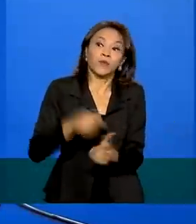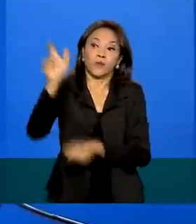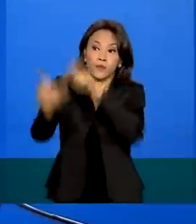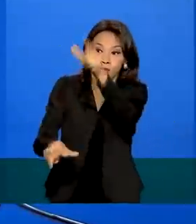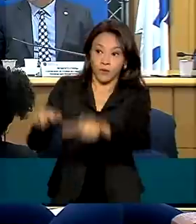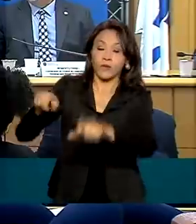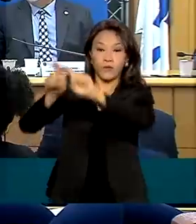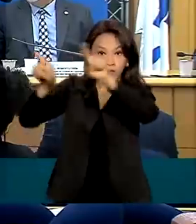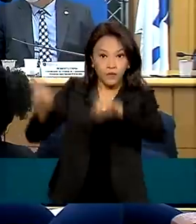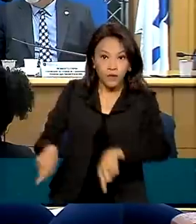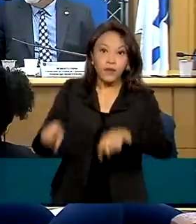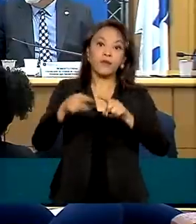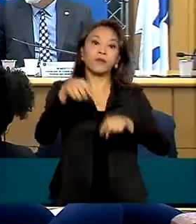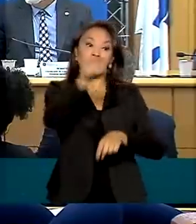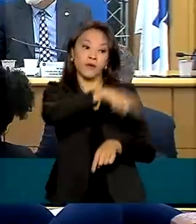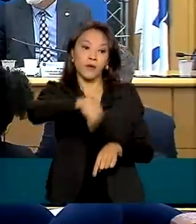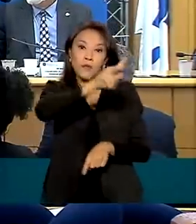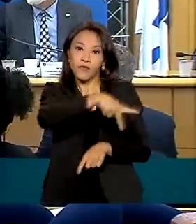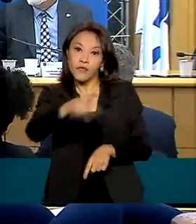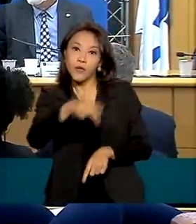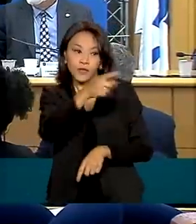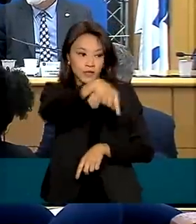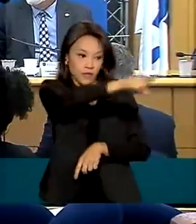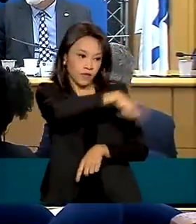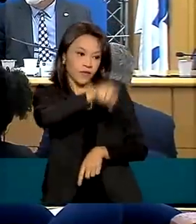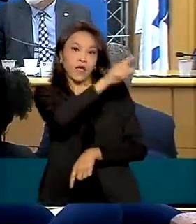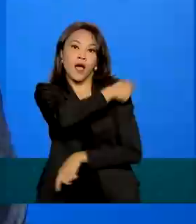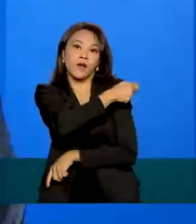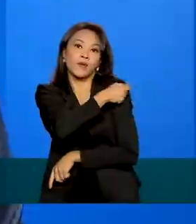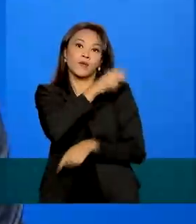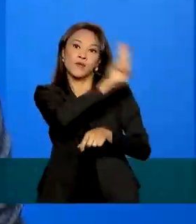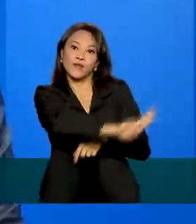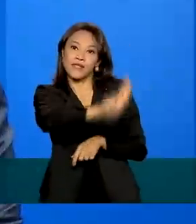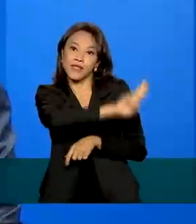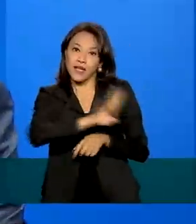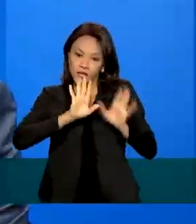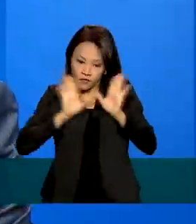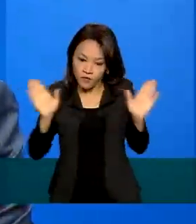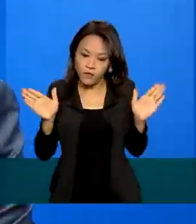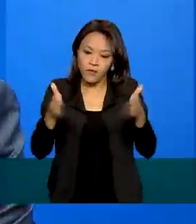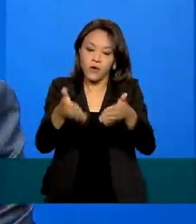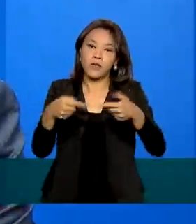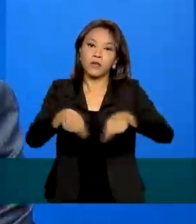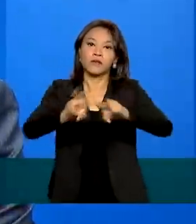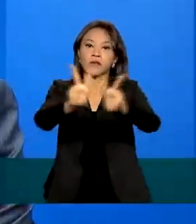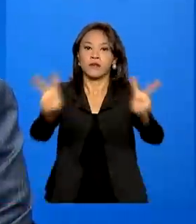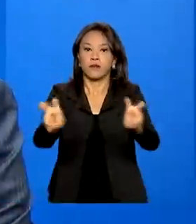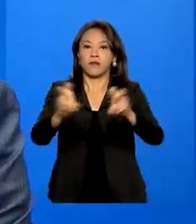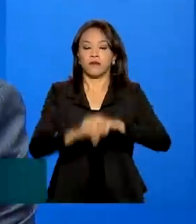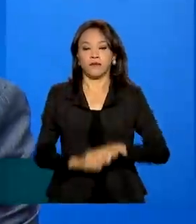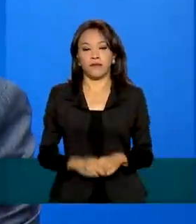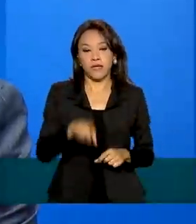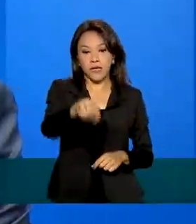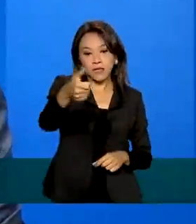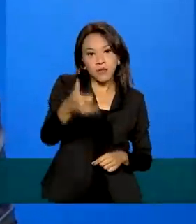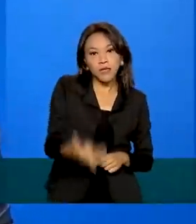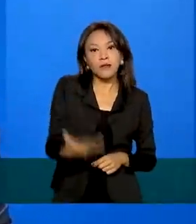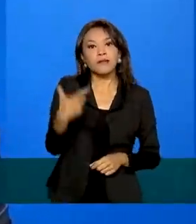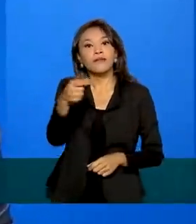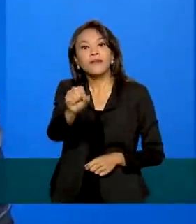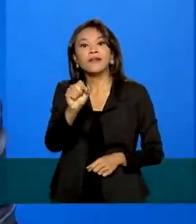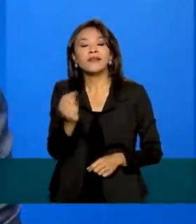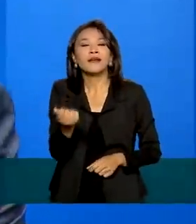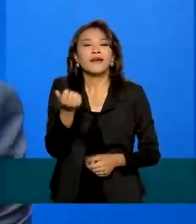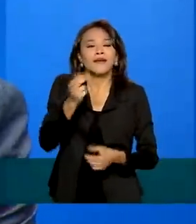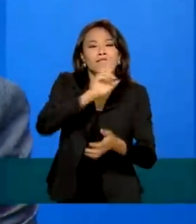professores e universitários focados no assunto. Cria, inclusive, um ambiente multidisciplinar com a